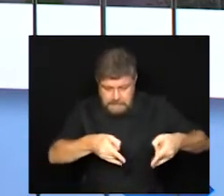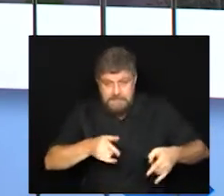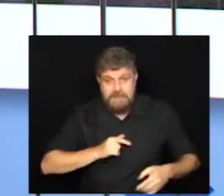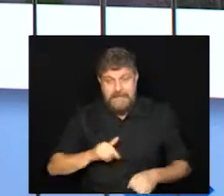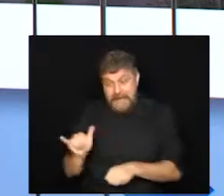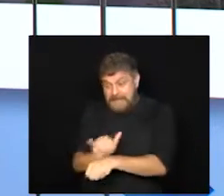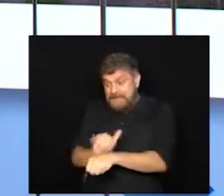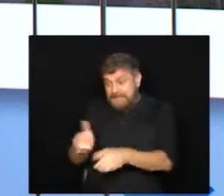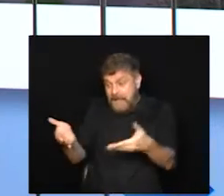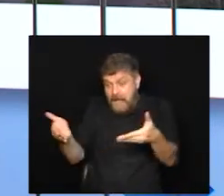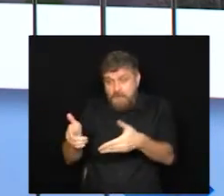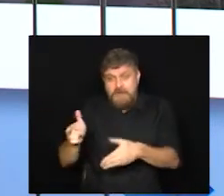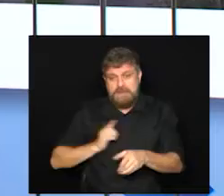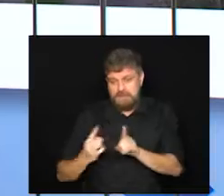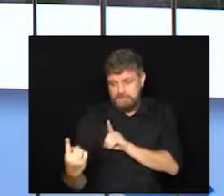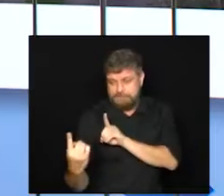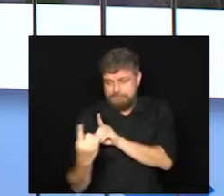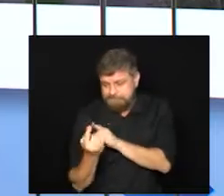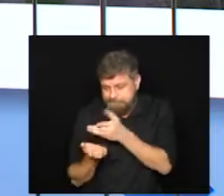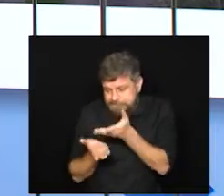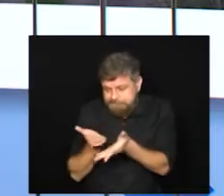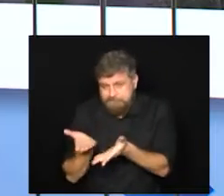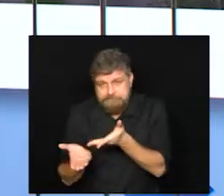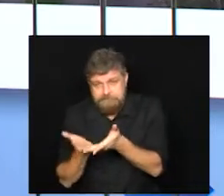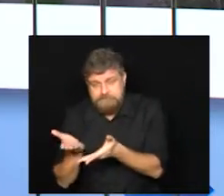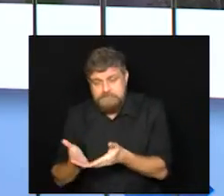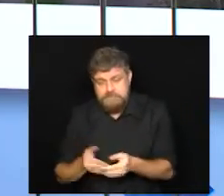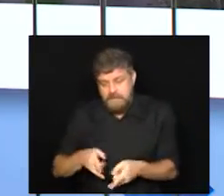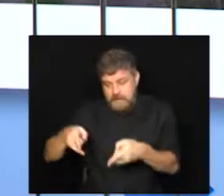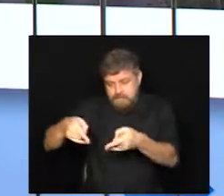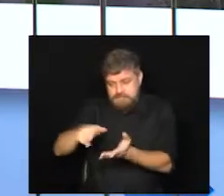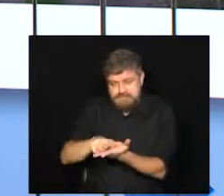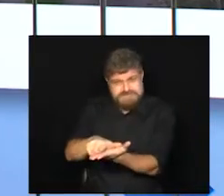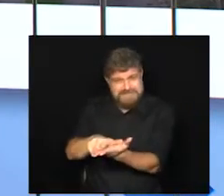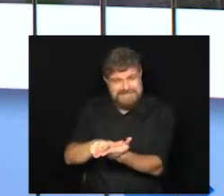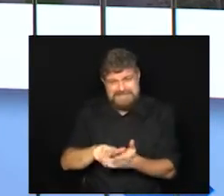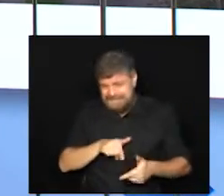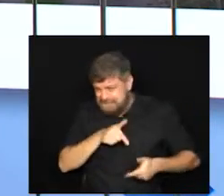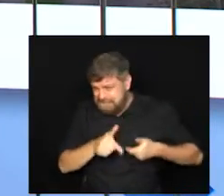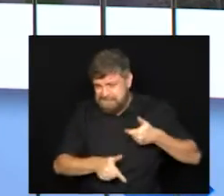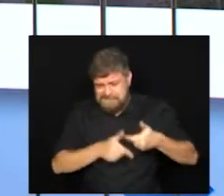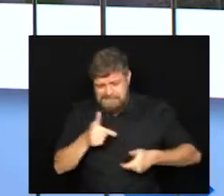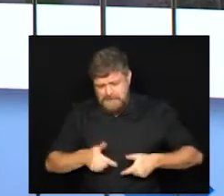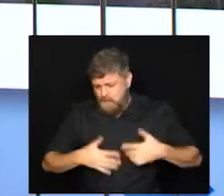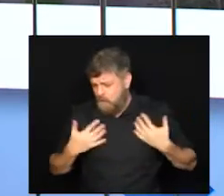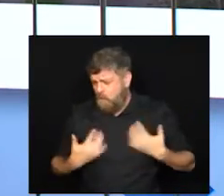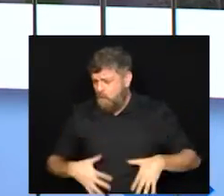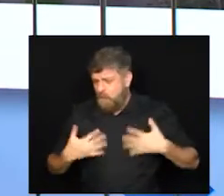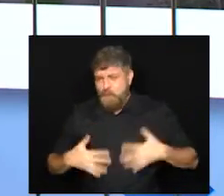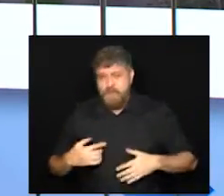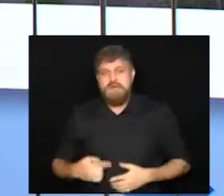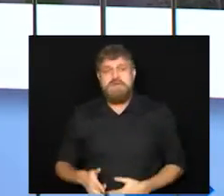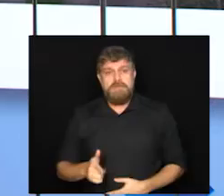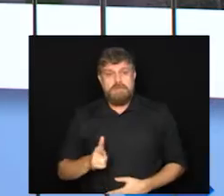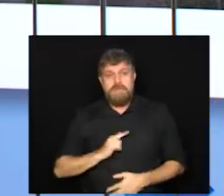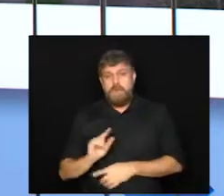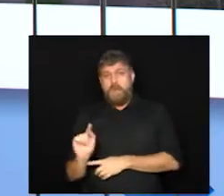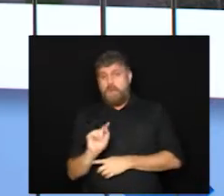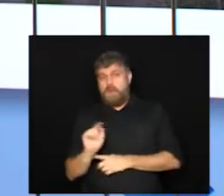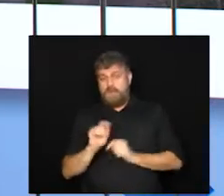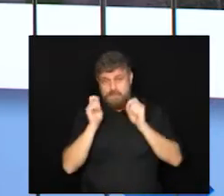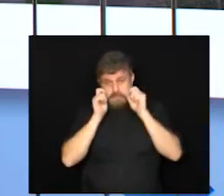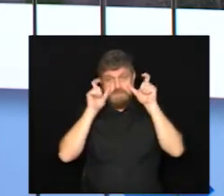tentarmos aí o atendimento às pessoas. E mesmo com esse trabalho intenso, a gente tem aí uma